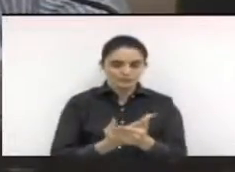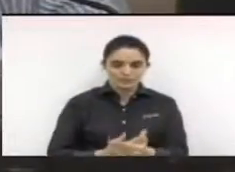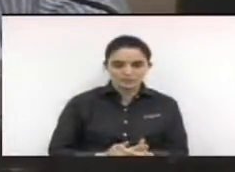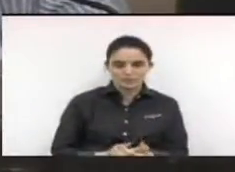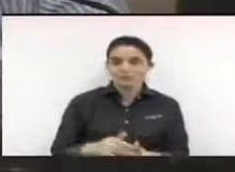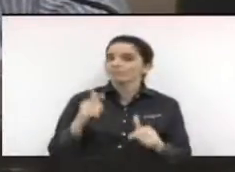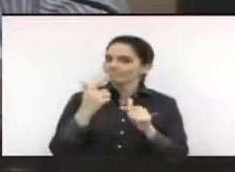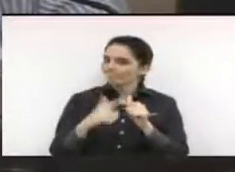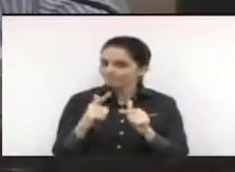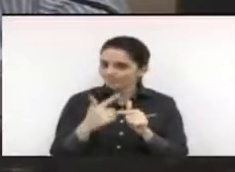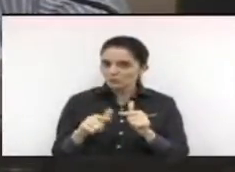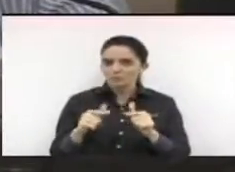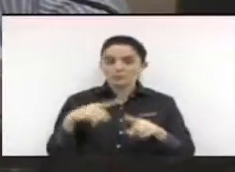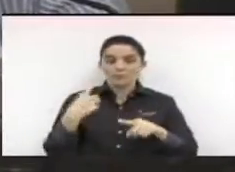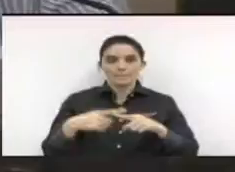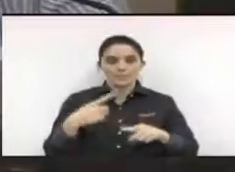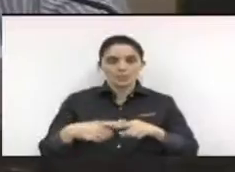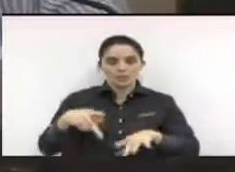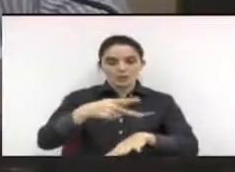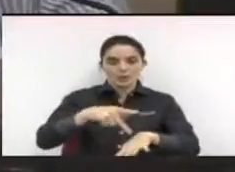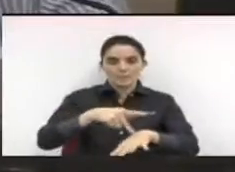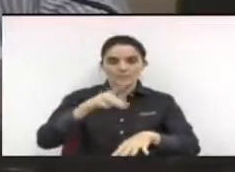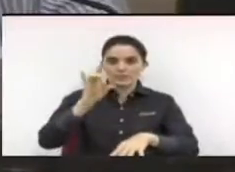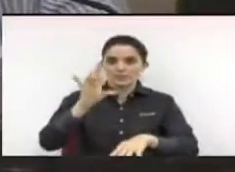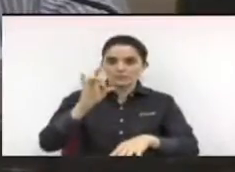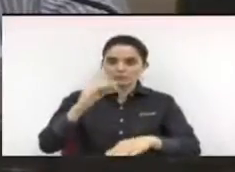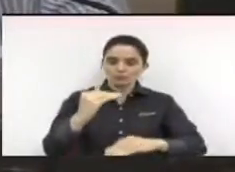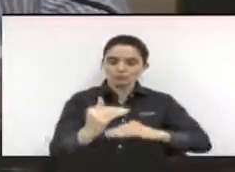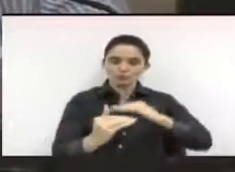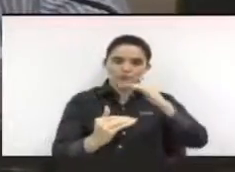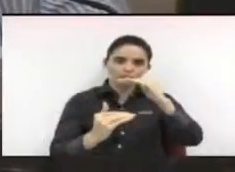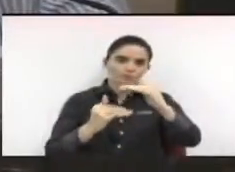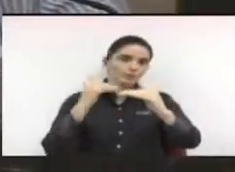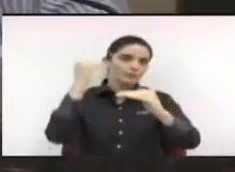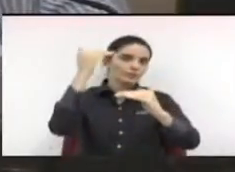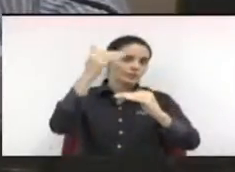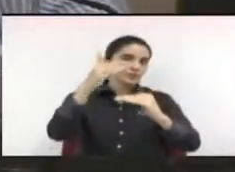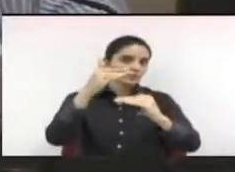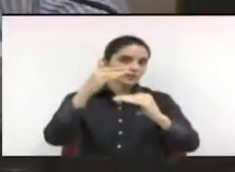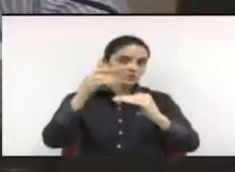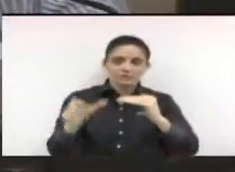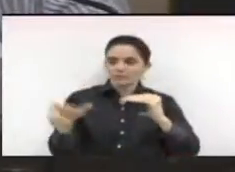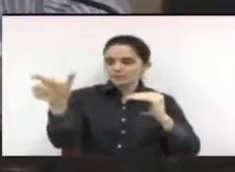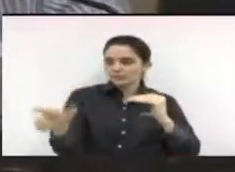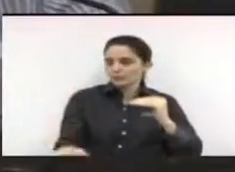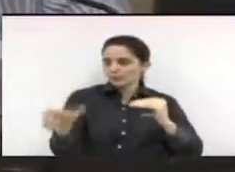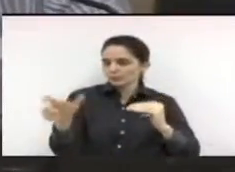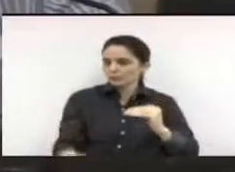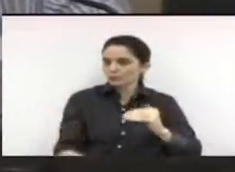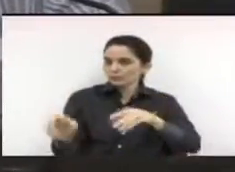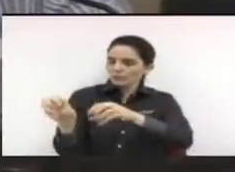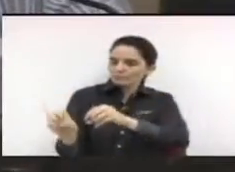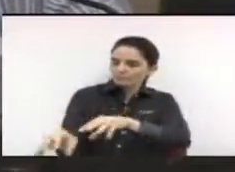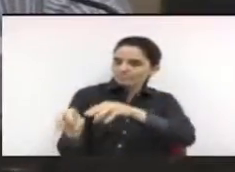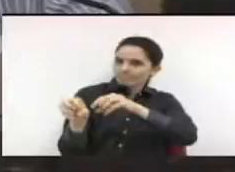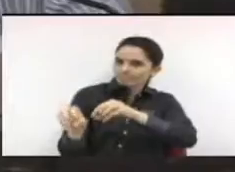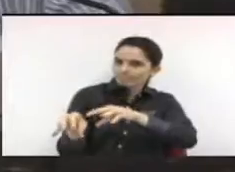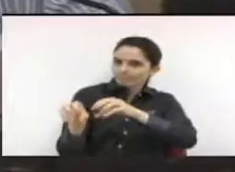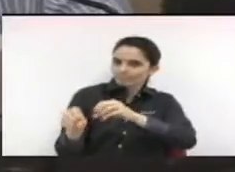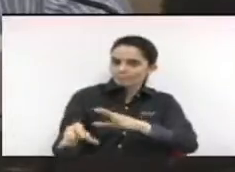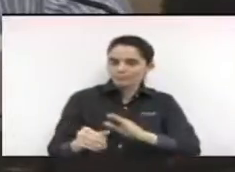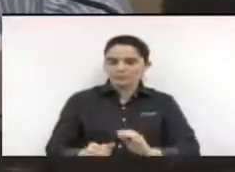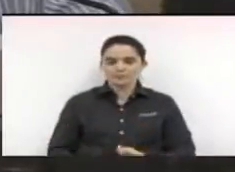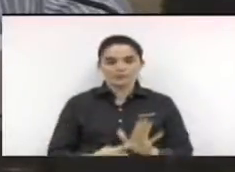somente consegue se desenvolver com indivíduos devidamente instruídos. Apresento a vossa